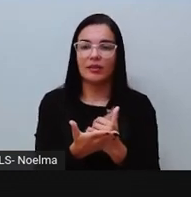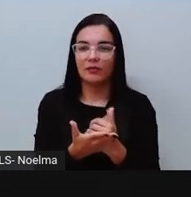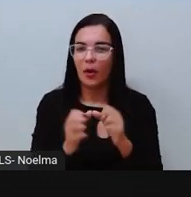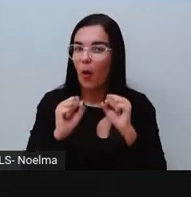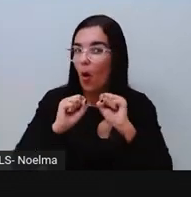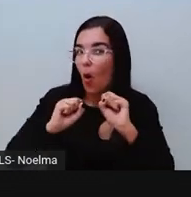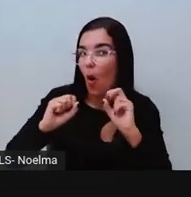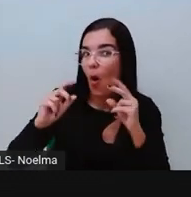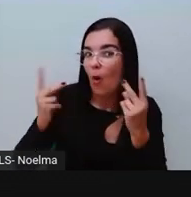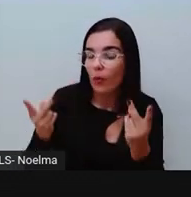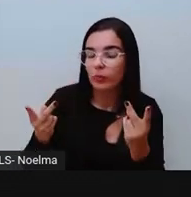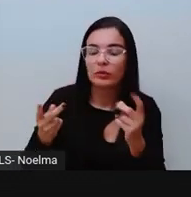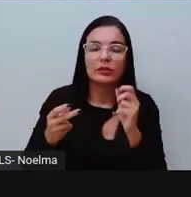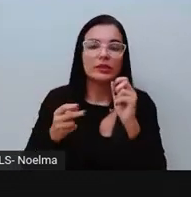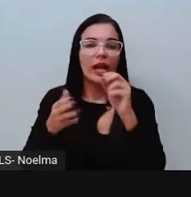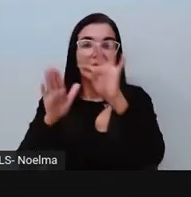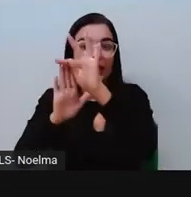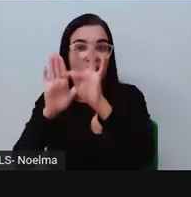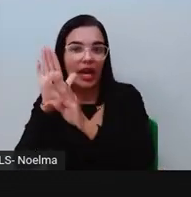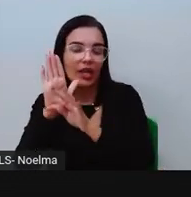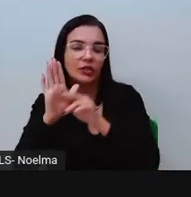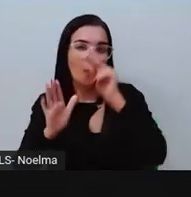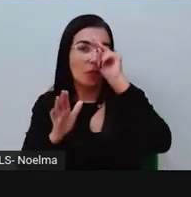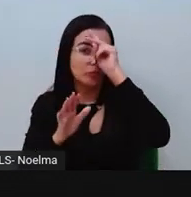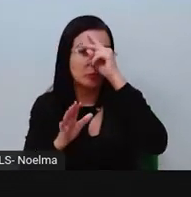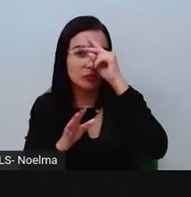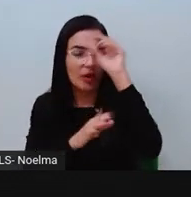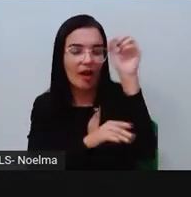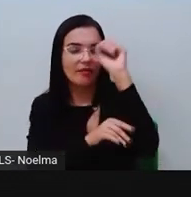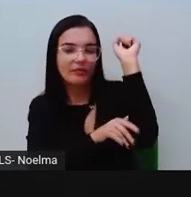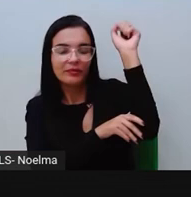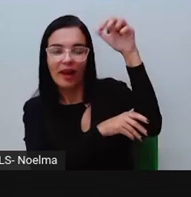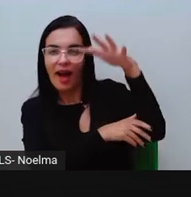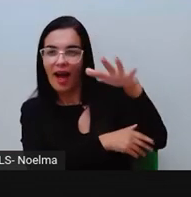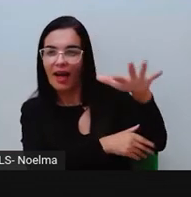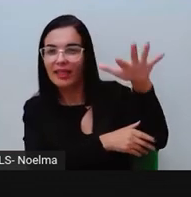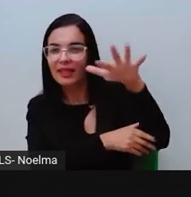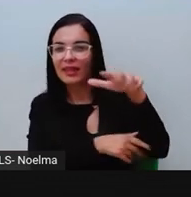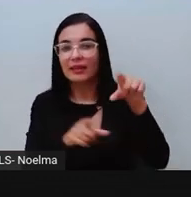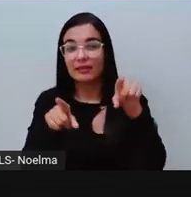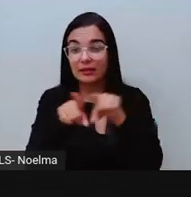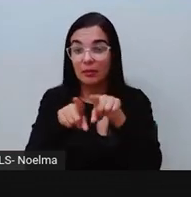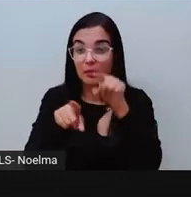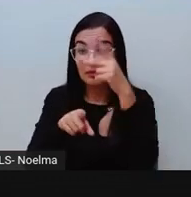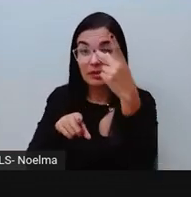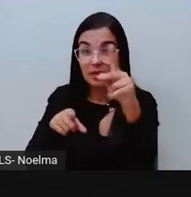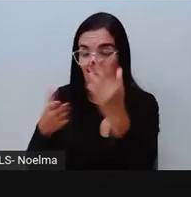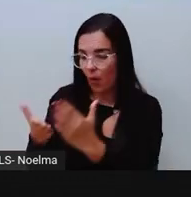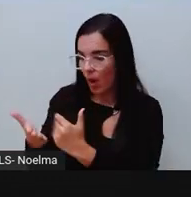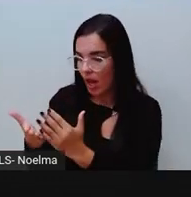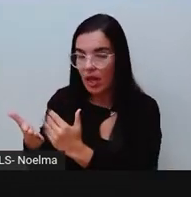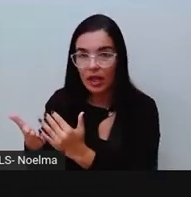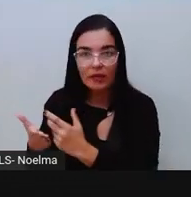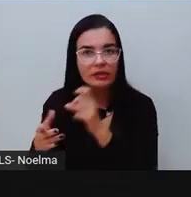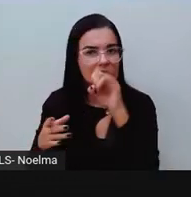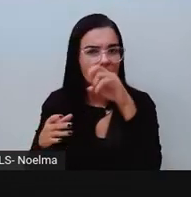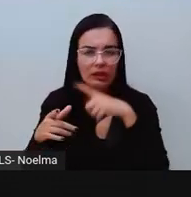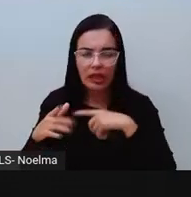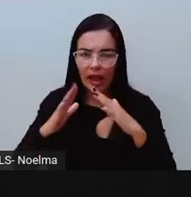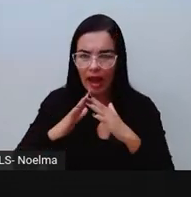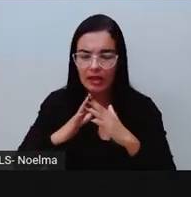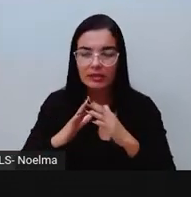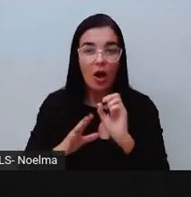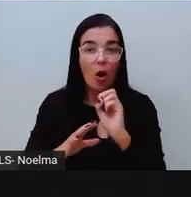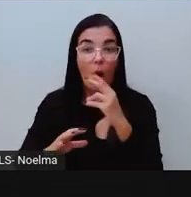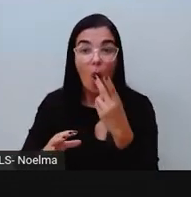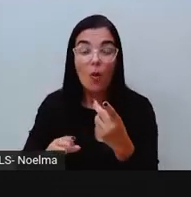um texto de conto em seu livro, né, no seu livro didático, para quem está com o livro didático em casa, ou então vocês